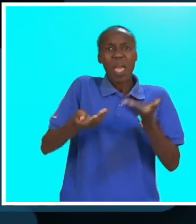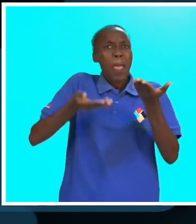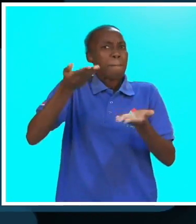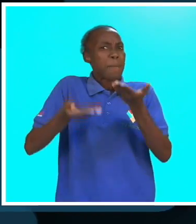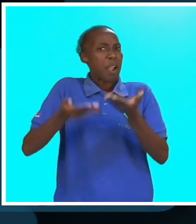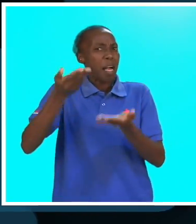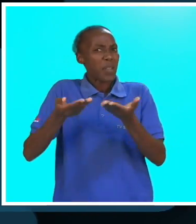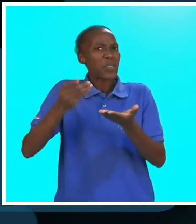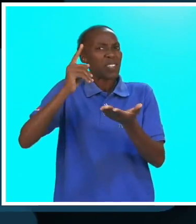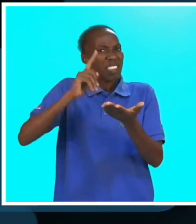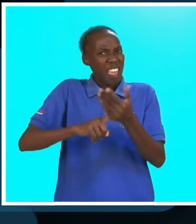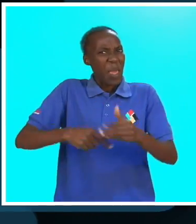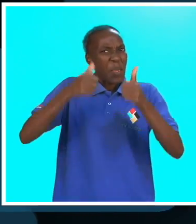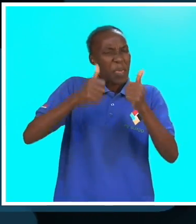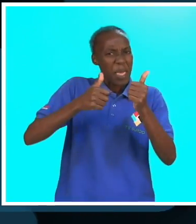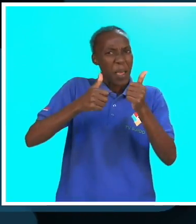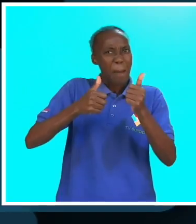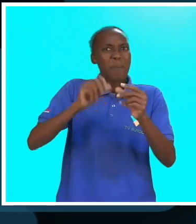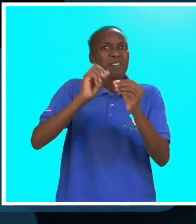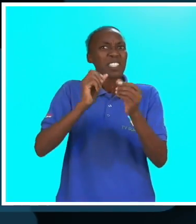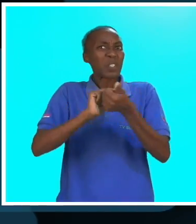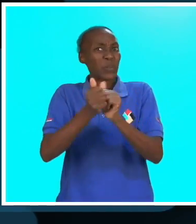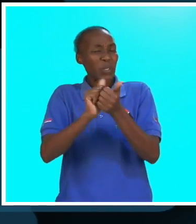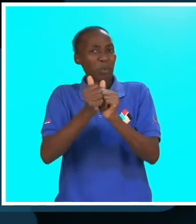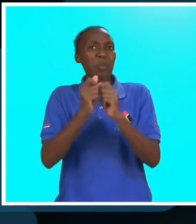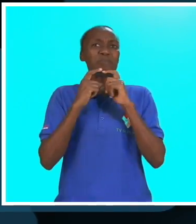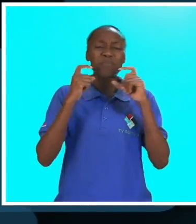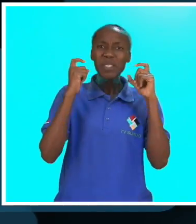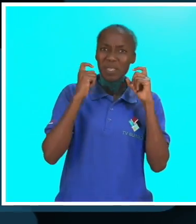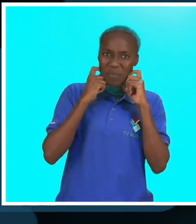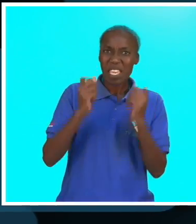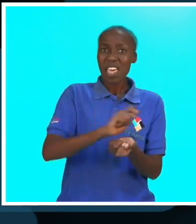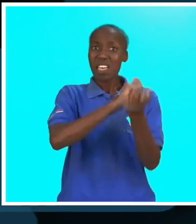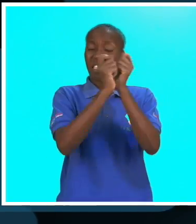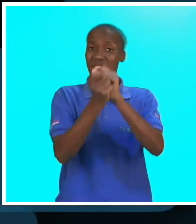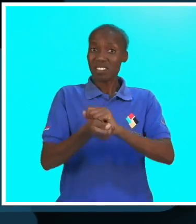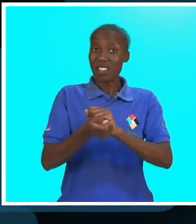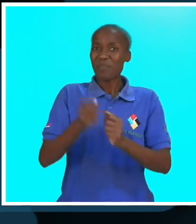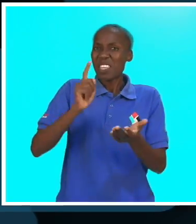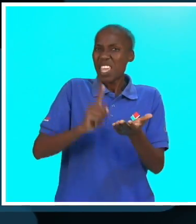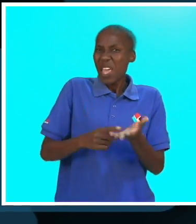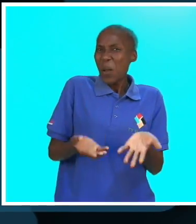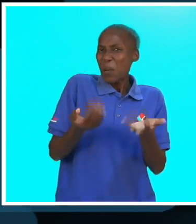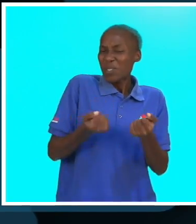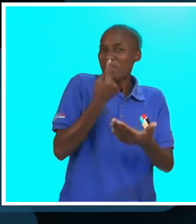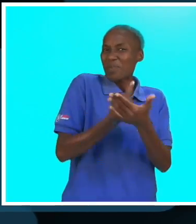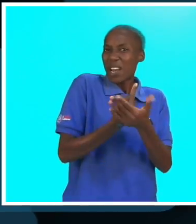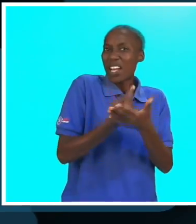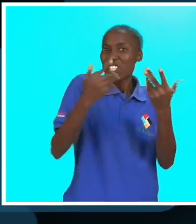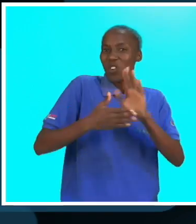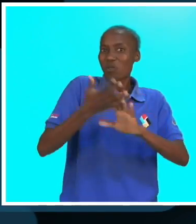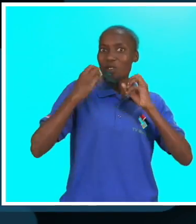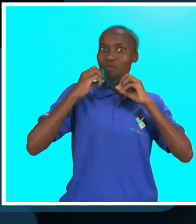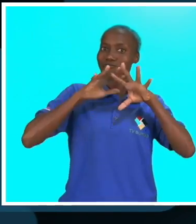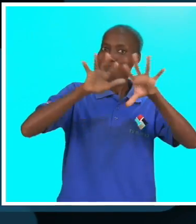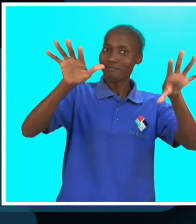que balanço faz e acha que o desporto adaptado paralímpico em Moçambique já é valorizado